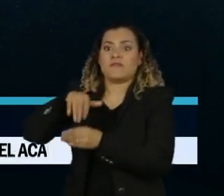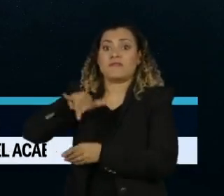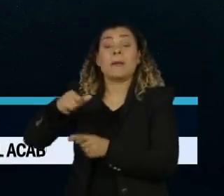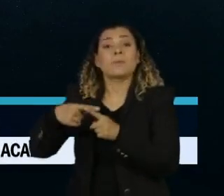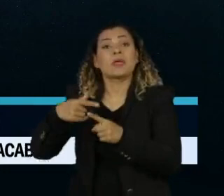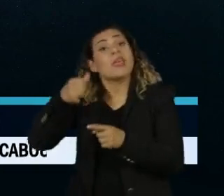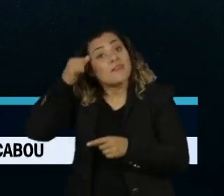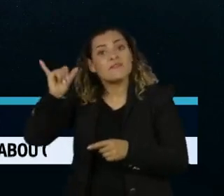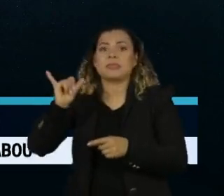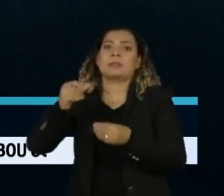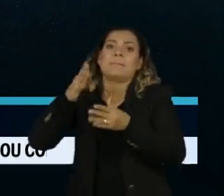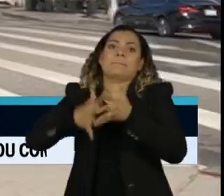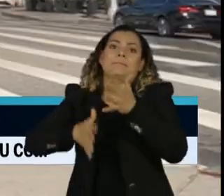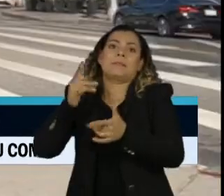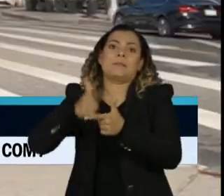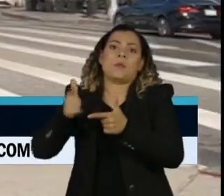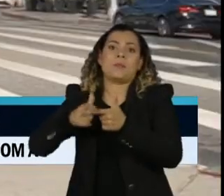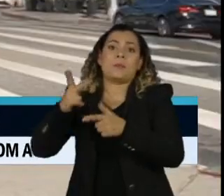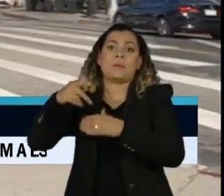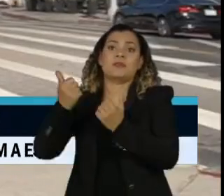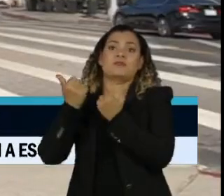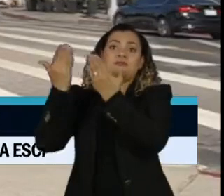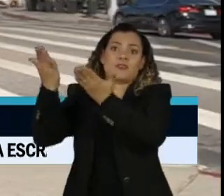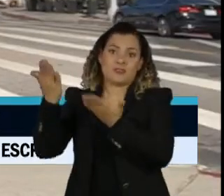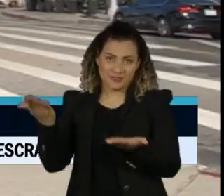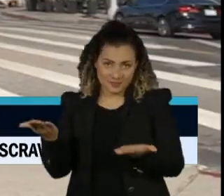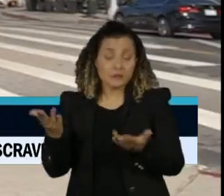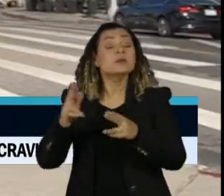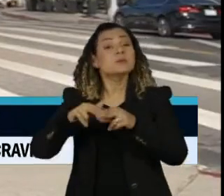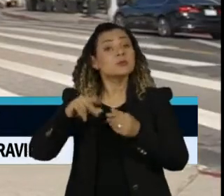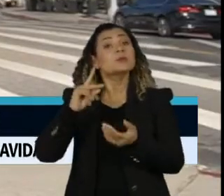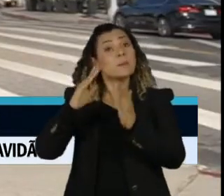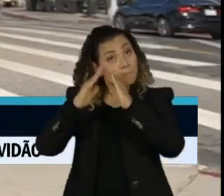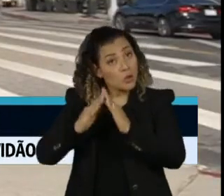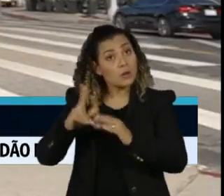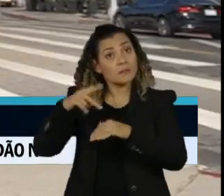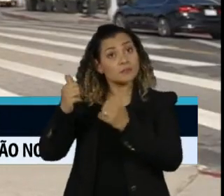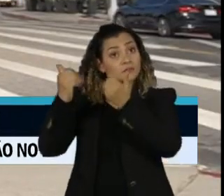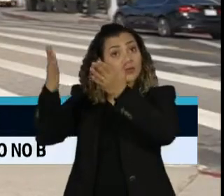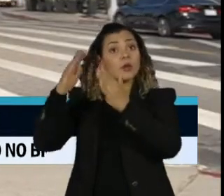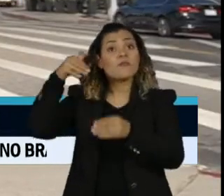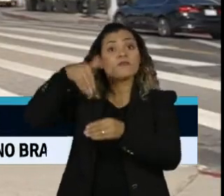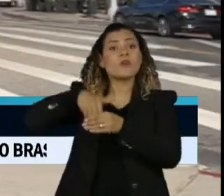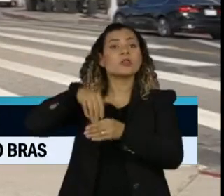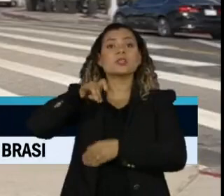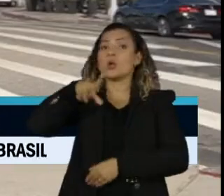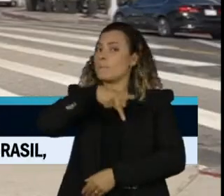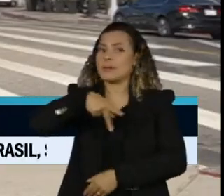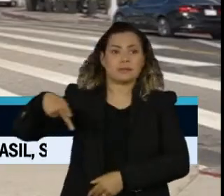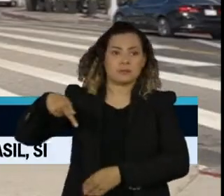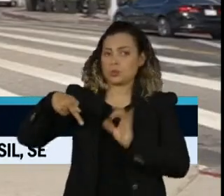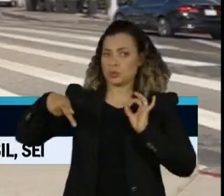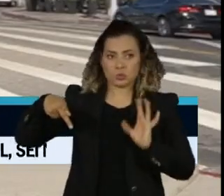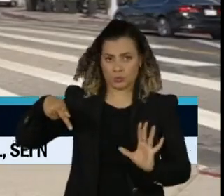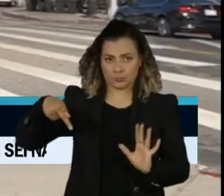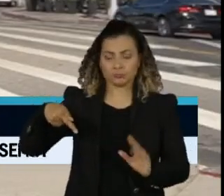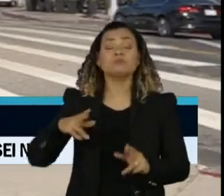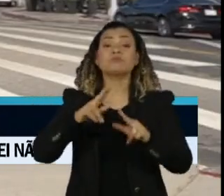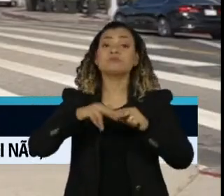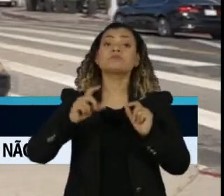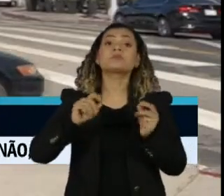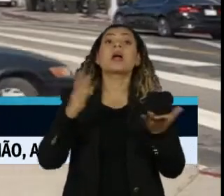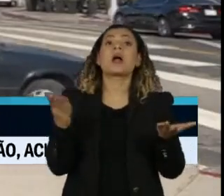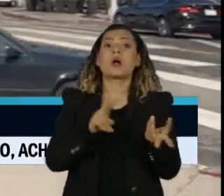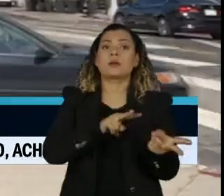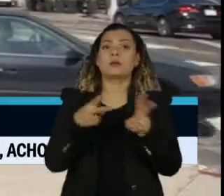conta disso aos consulados. Os brasileiros que moram fora do país votam apenas para o cargo de presidente. A janela de